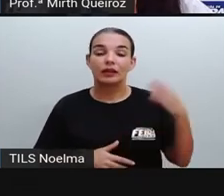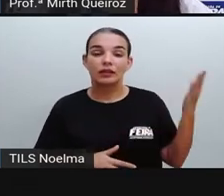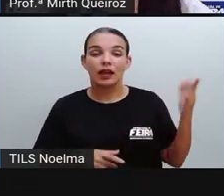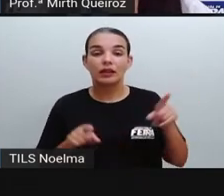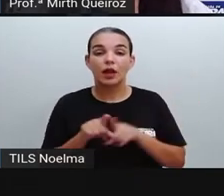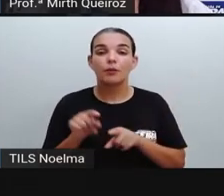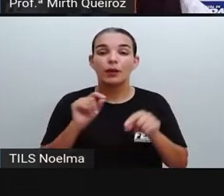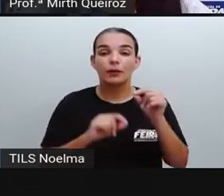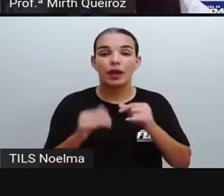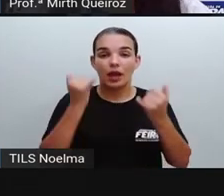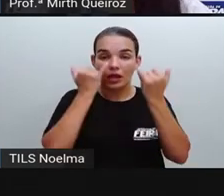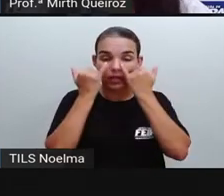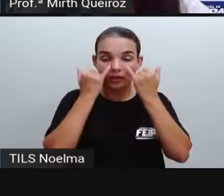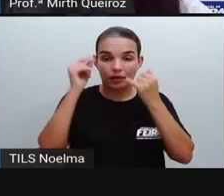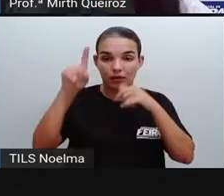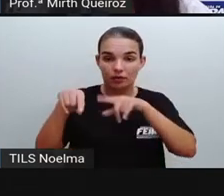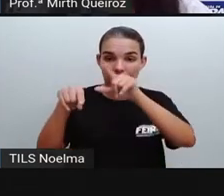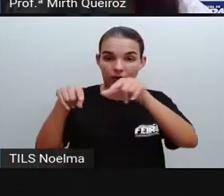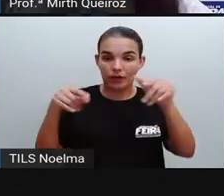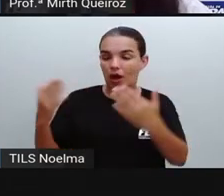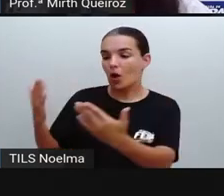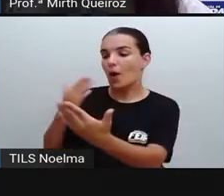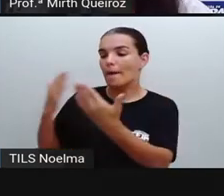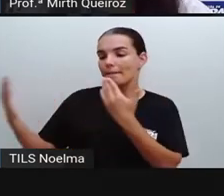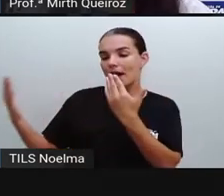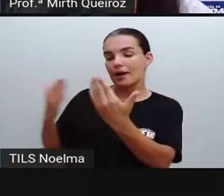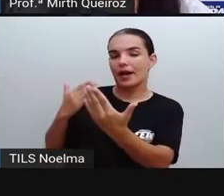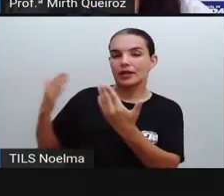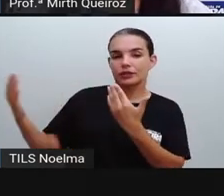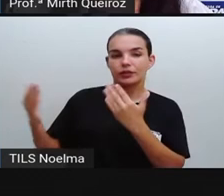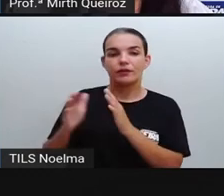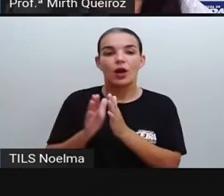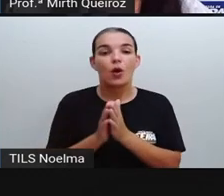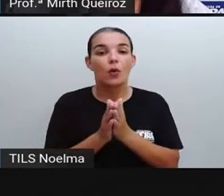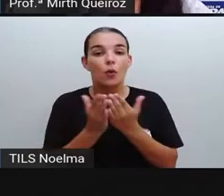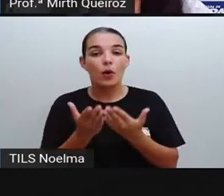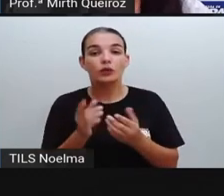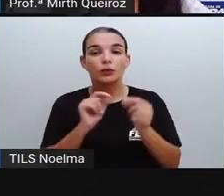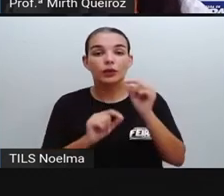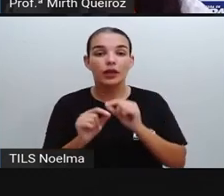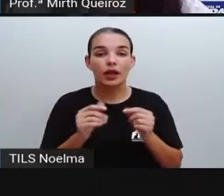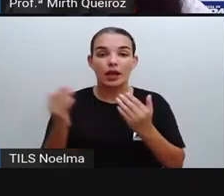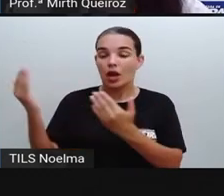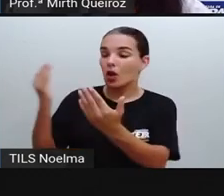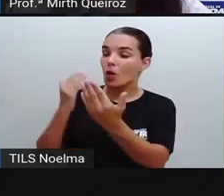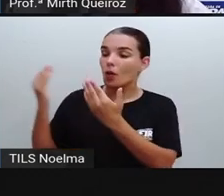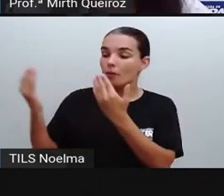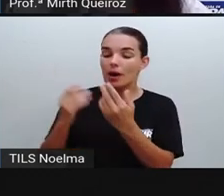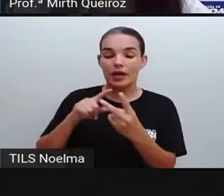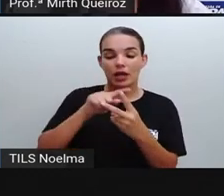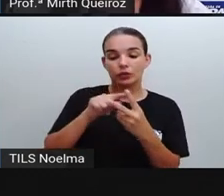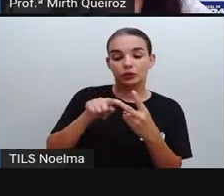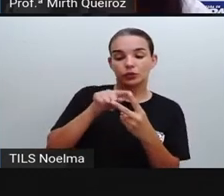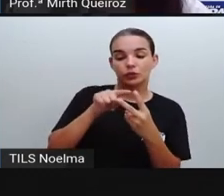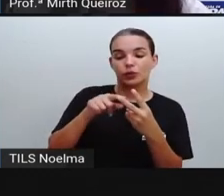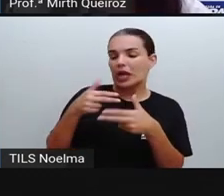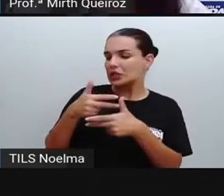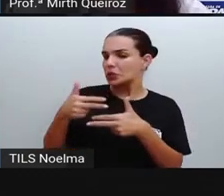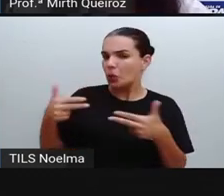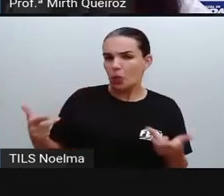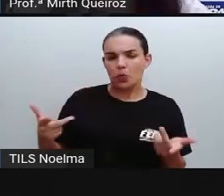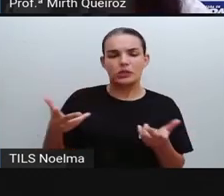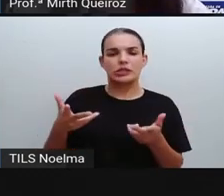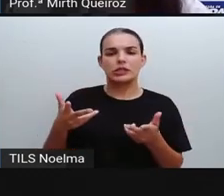Temos também o infográfico comparativo, que é quando a gente vai comparar duas situações, dois